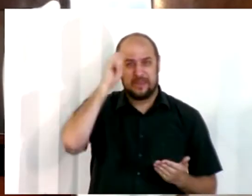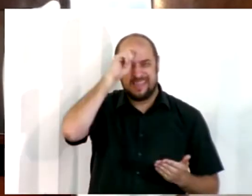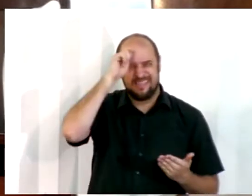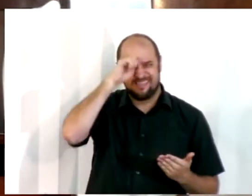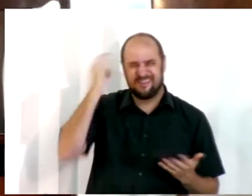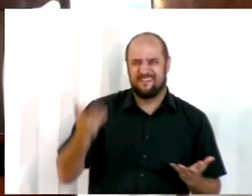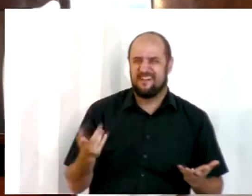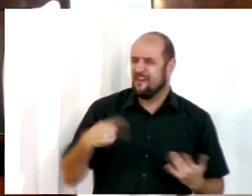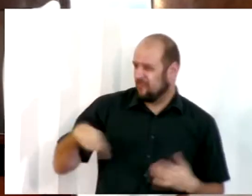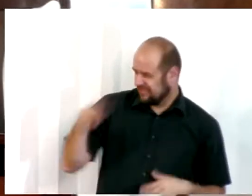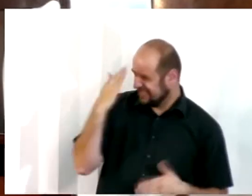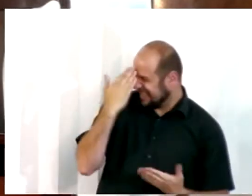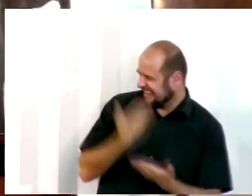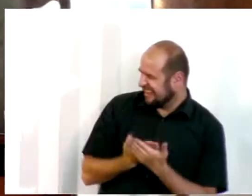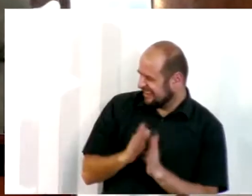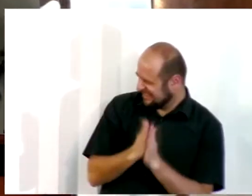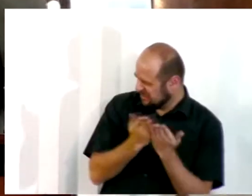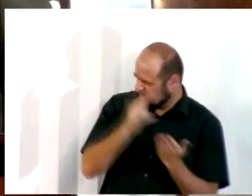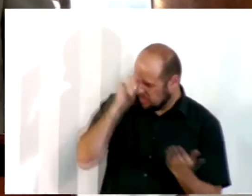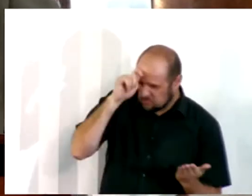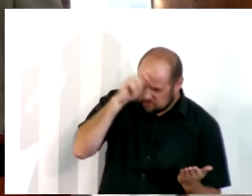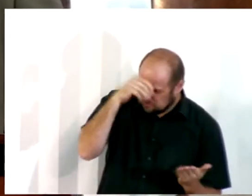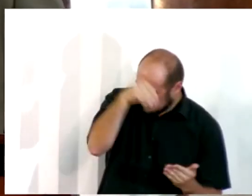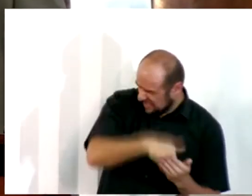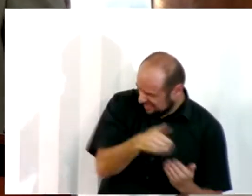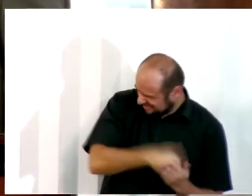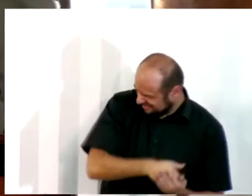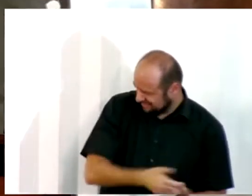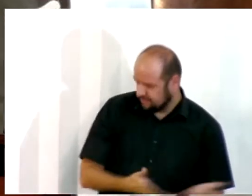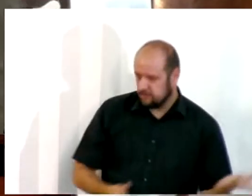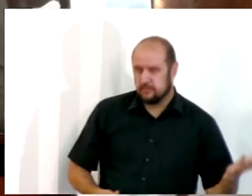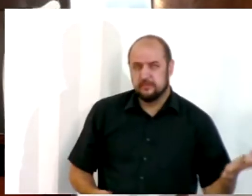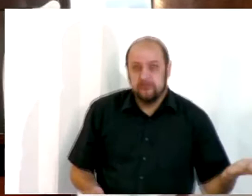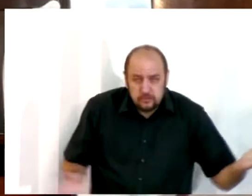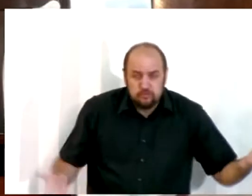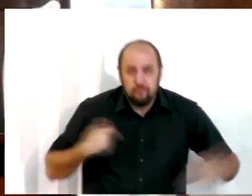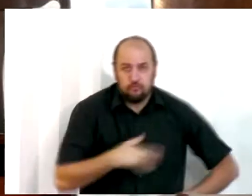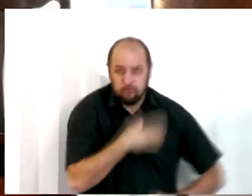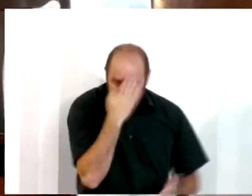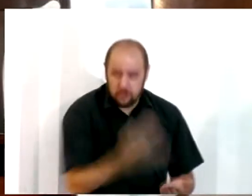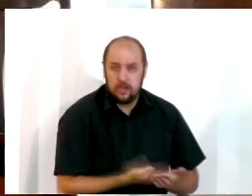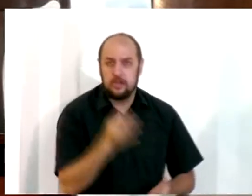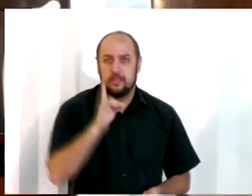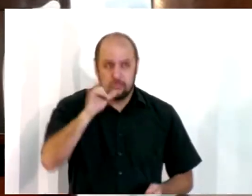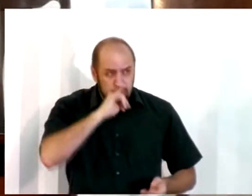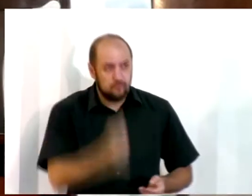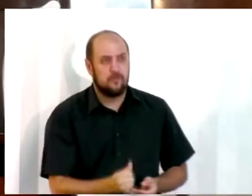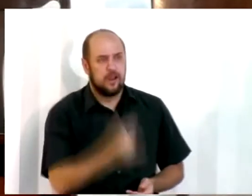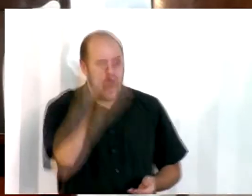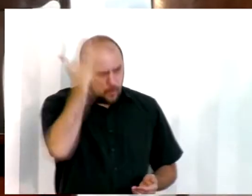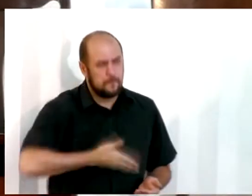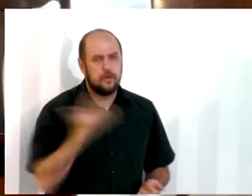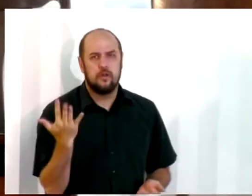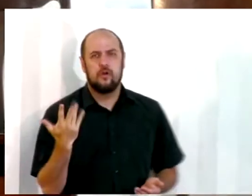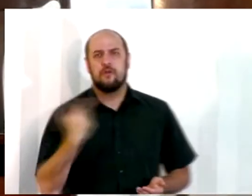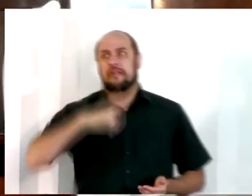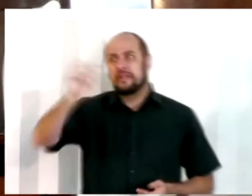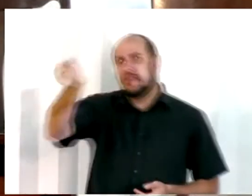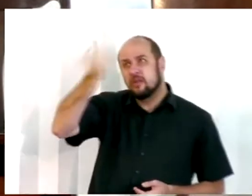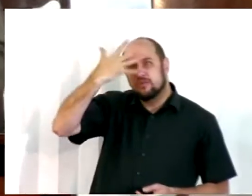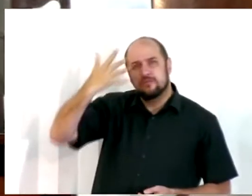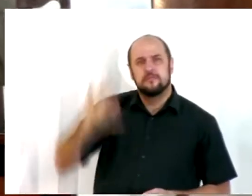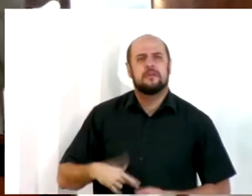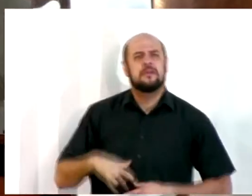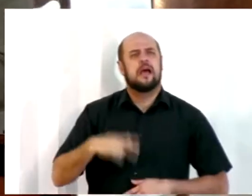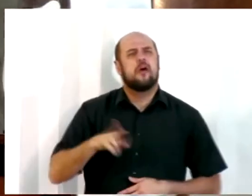cores. Vocês acreditam piamente nas palavras desse livro? Mas nós cremos, porque a palavra de Deus mesmo atesta sobre ela. Ela é inspirada por Deus, é